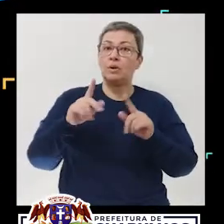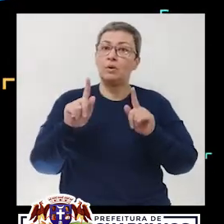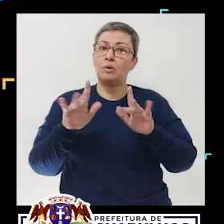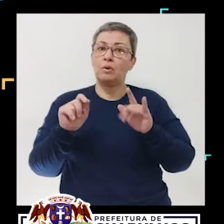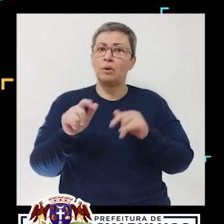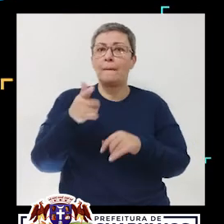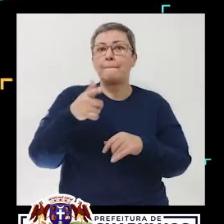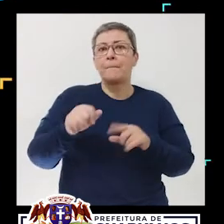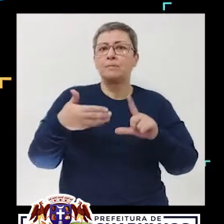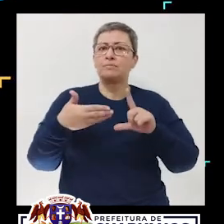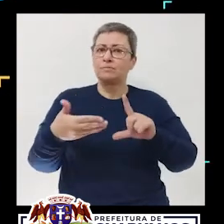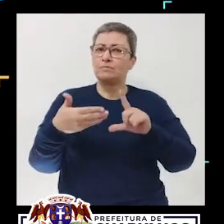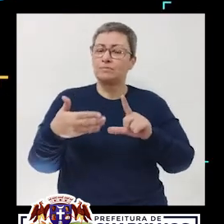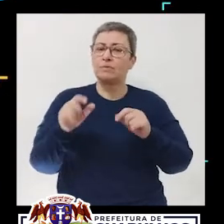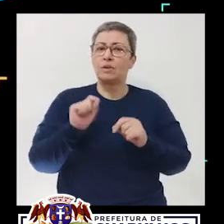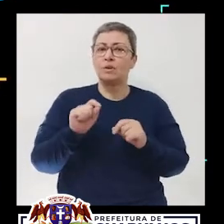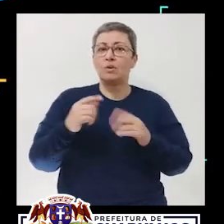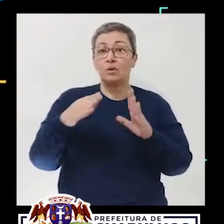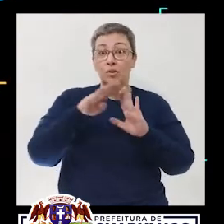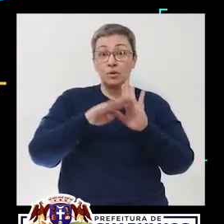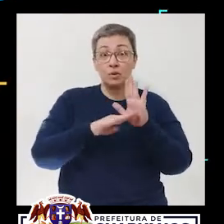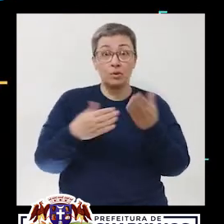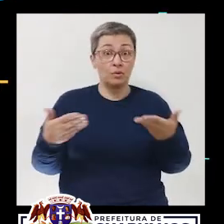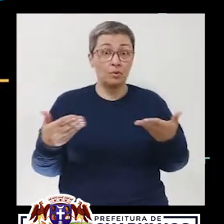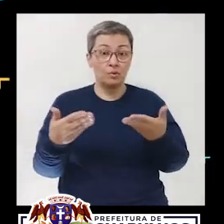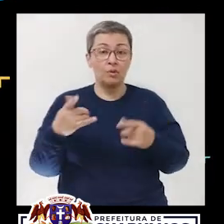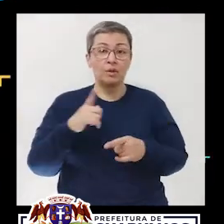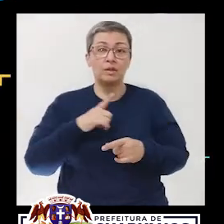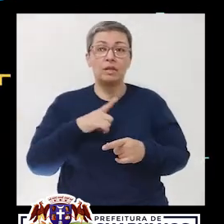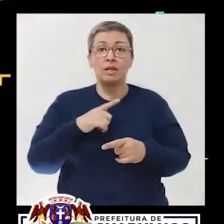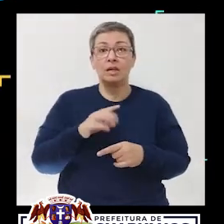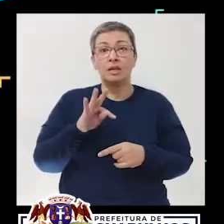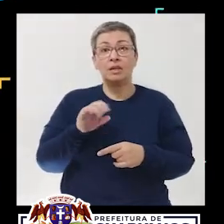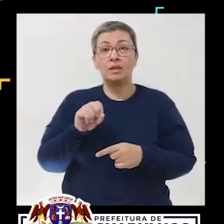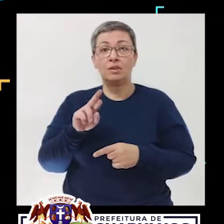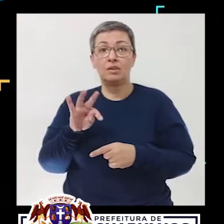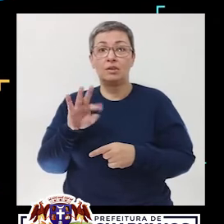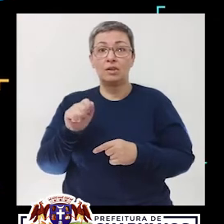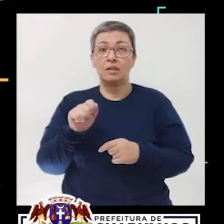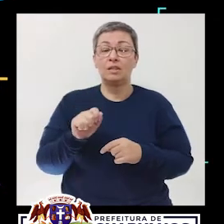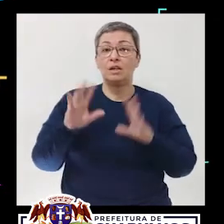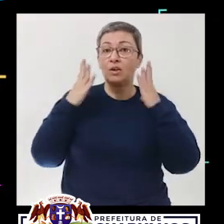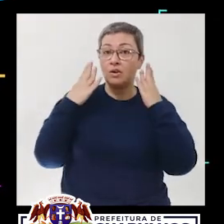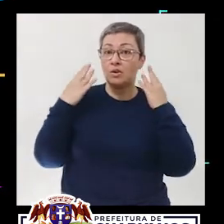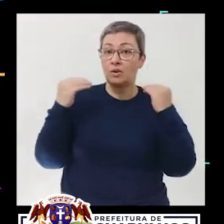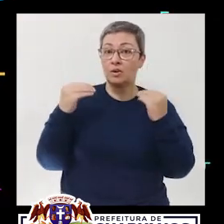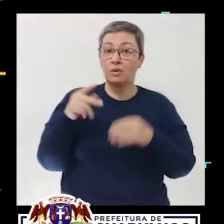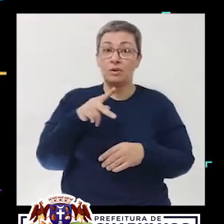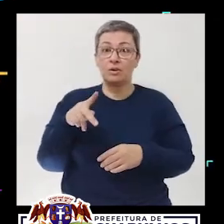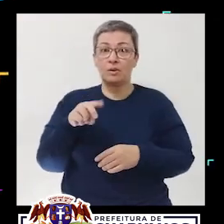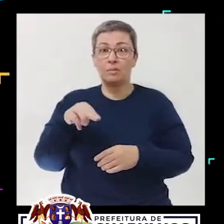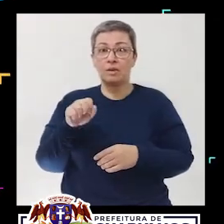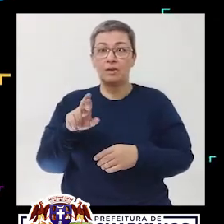Estamos aqui para mais uma videoaula. Na nossa receita de hoje, teremos torta holandesa com a professora